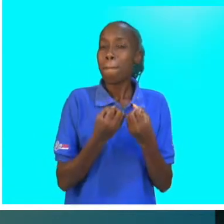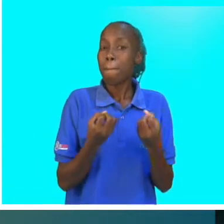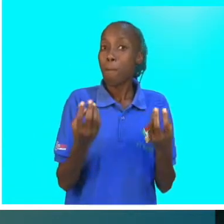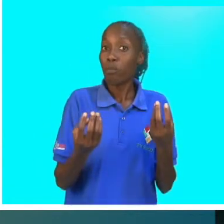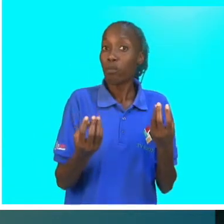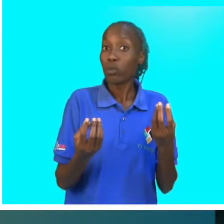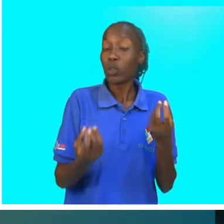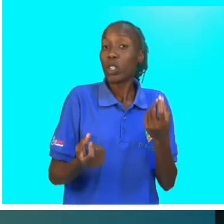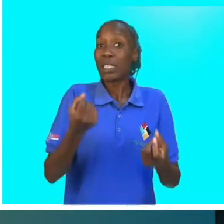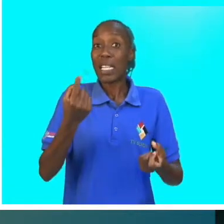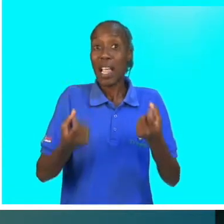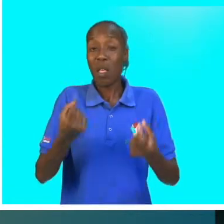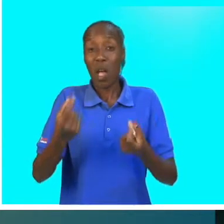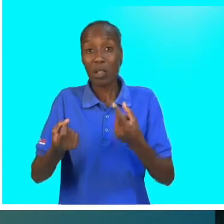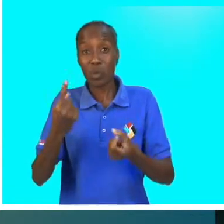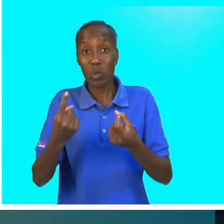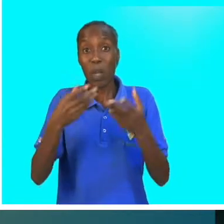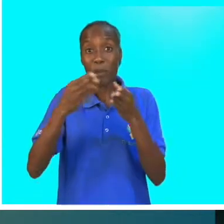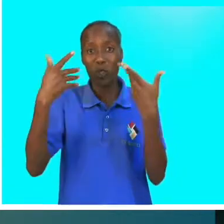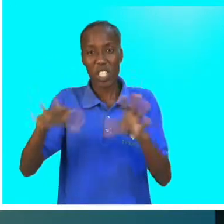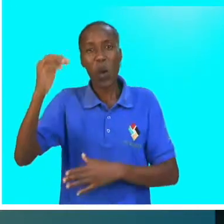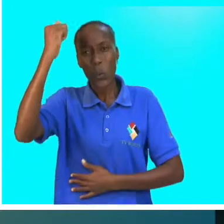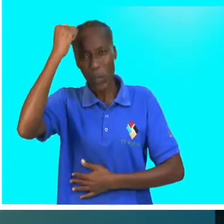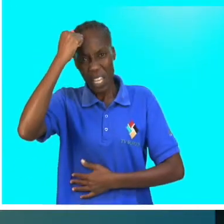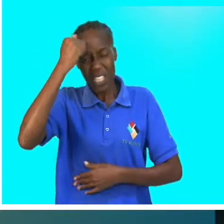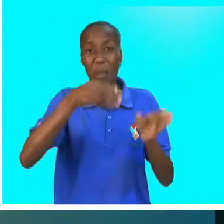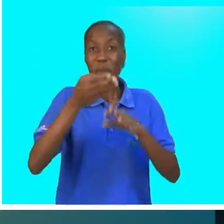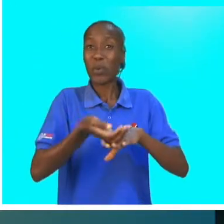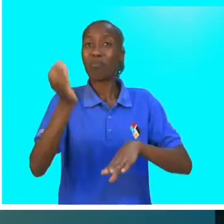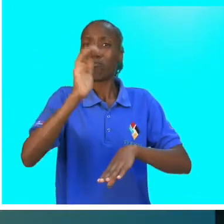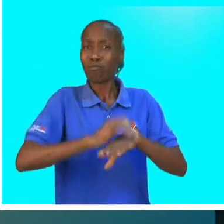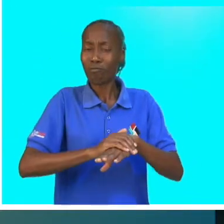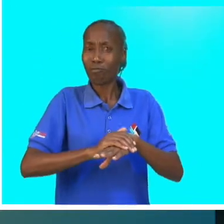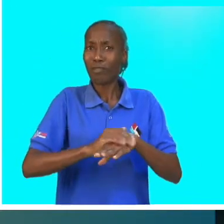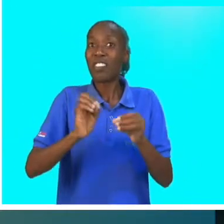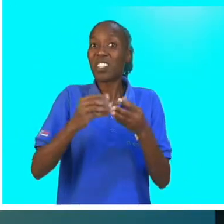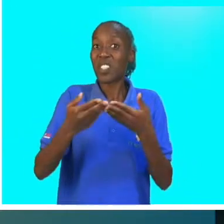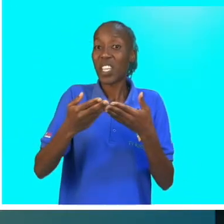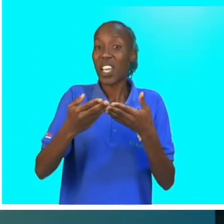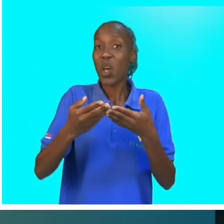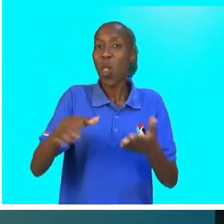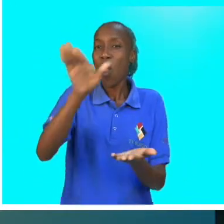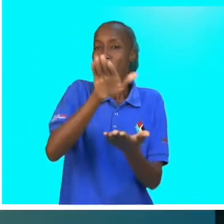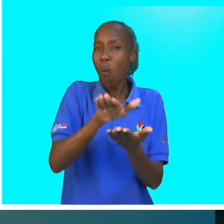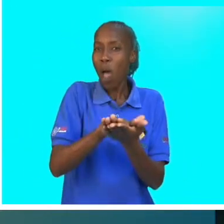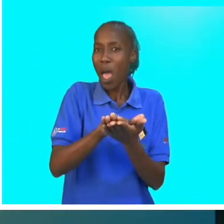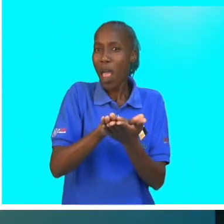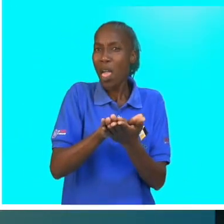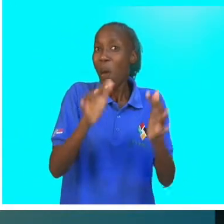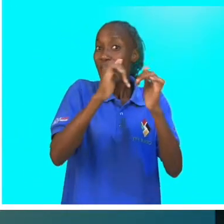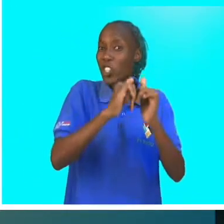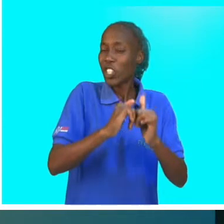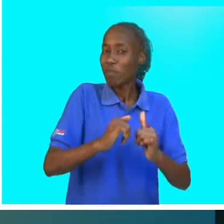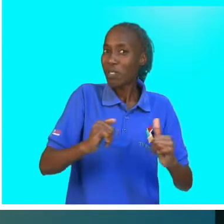Em muitos casos, aqueles que já são conhecidos, os profissionais, recebem tratamento preferencial.